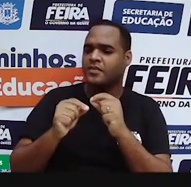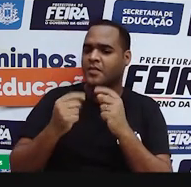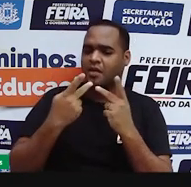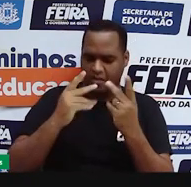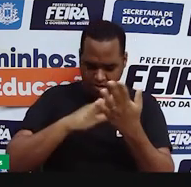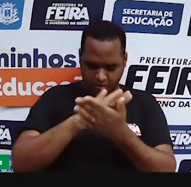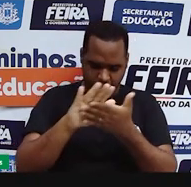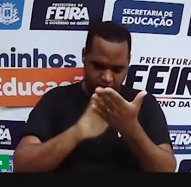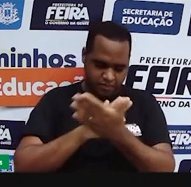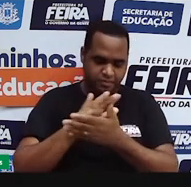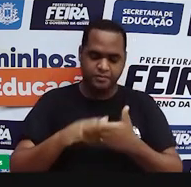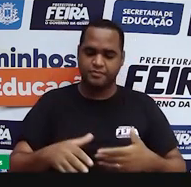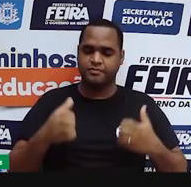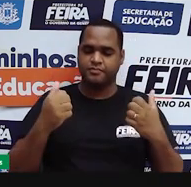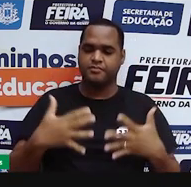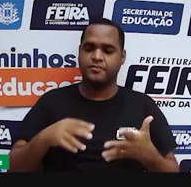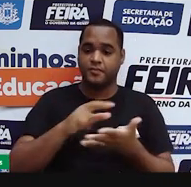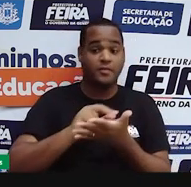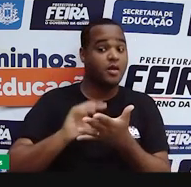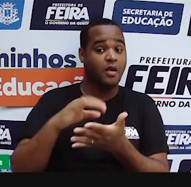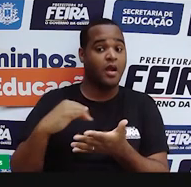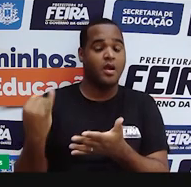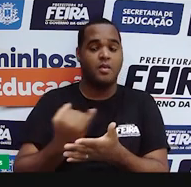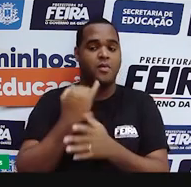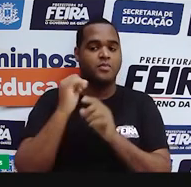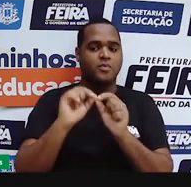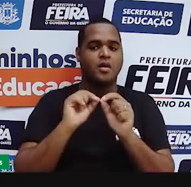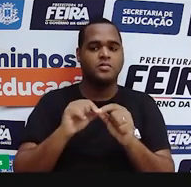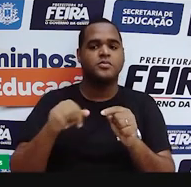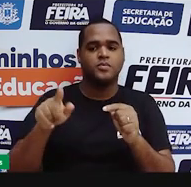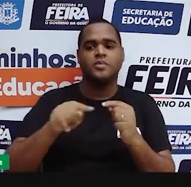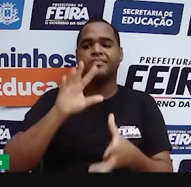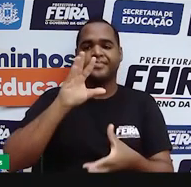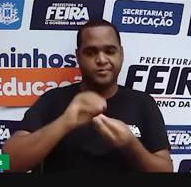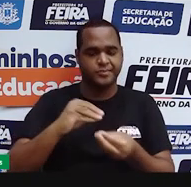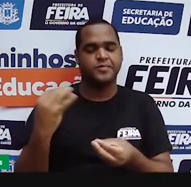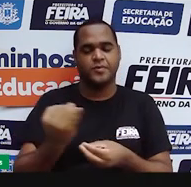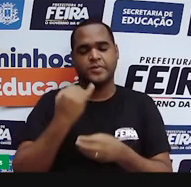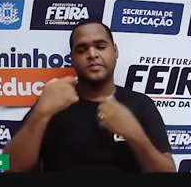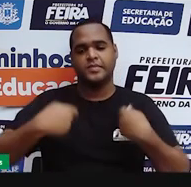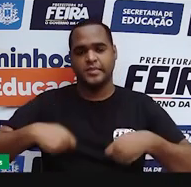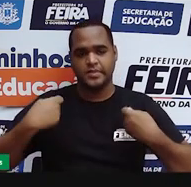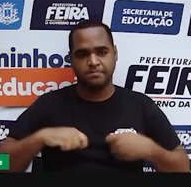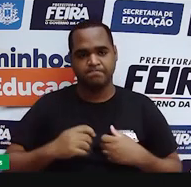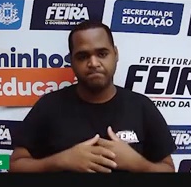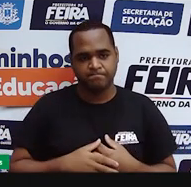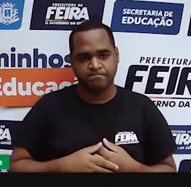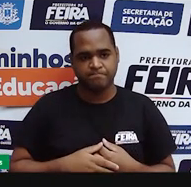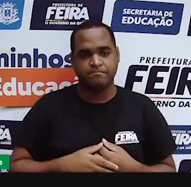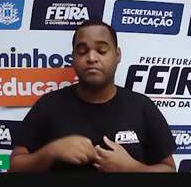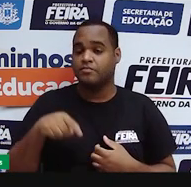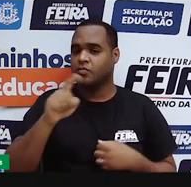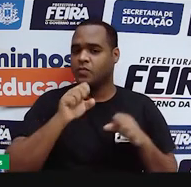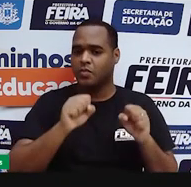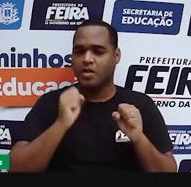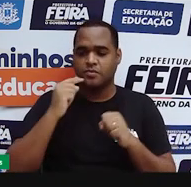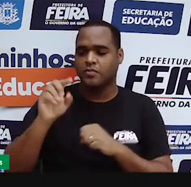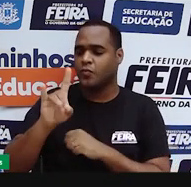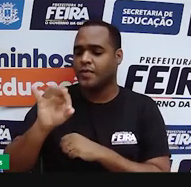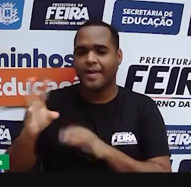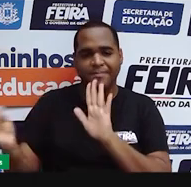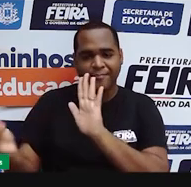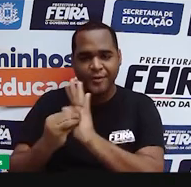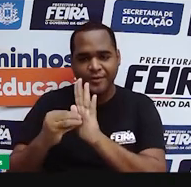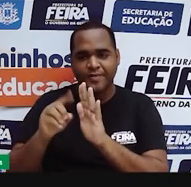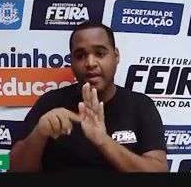Então, esse é um dos pontos importantes que a gente tem que levar em consideração também. Então, a gente pode checar a data de publicação, porque tem pessoas que